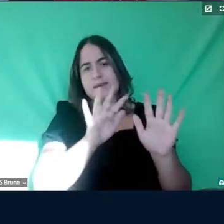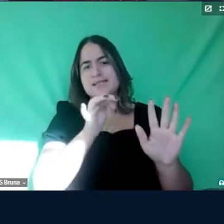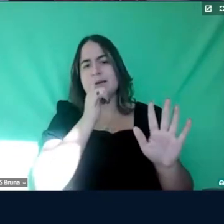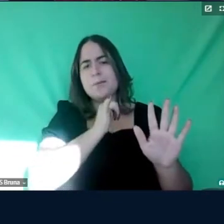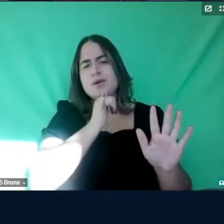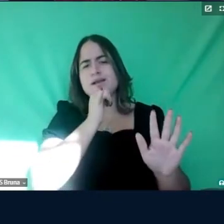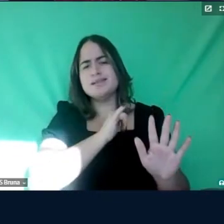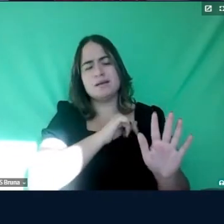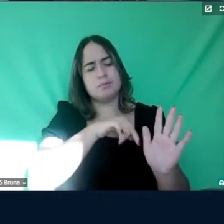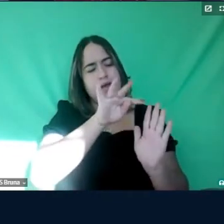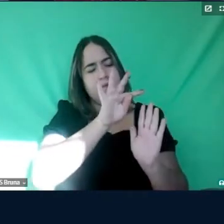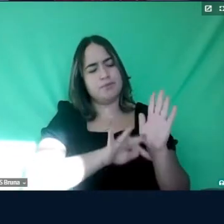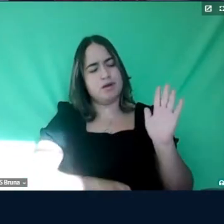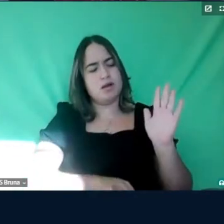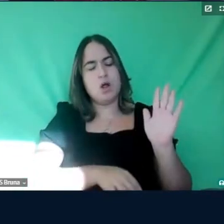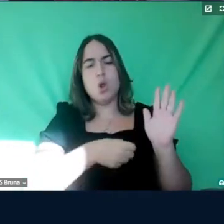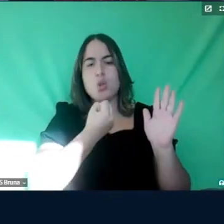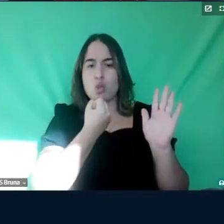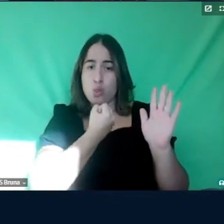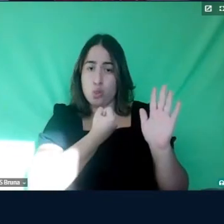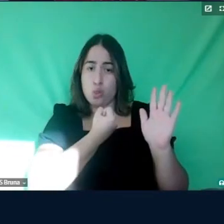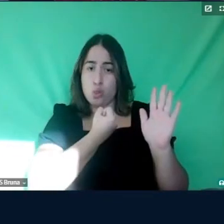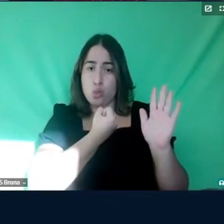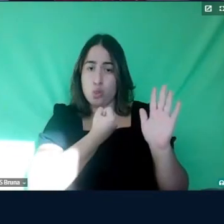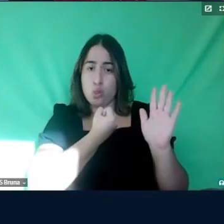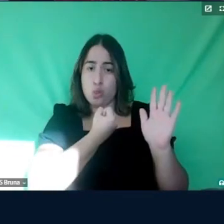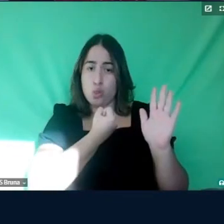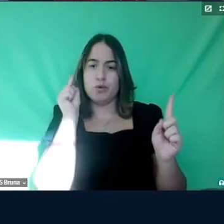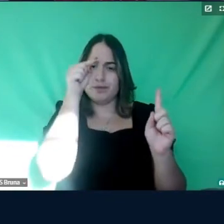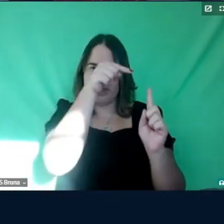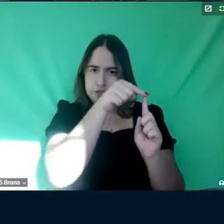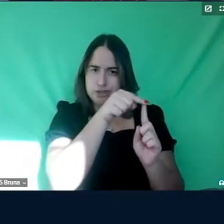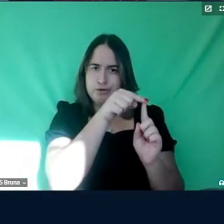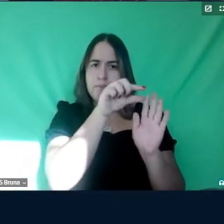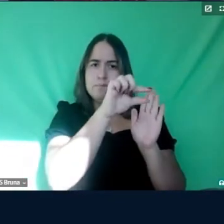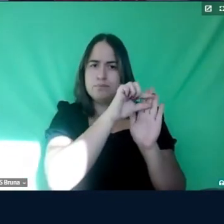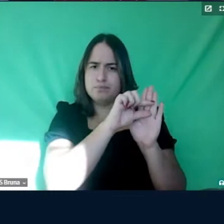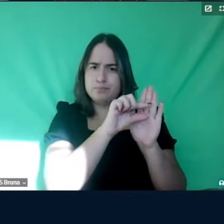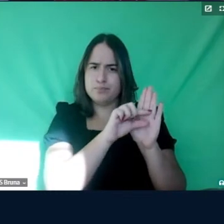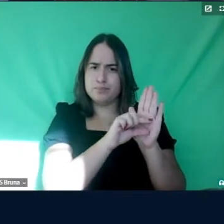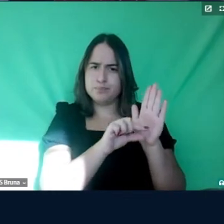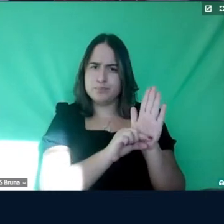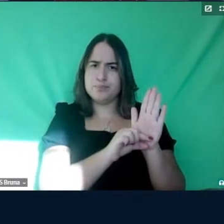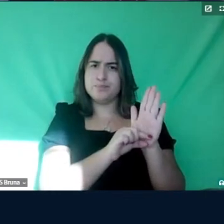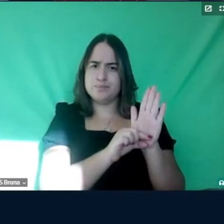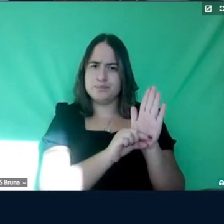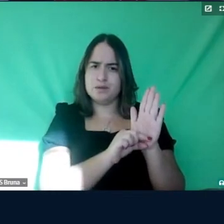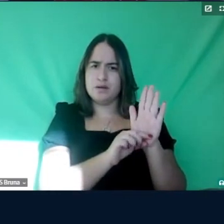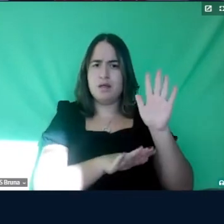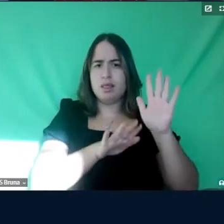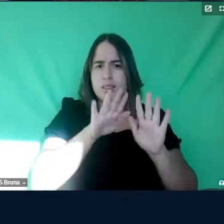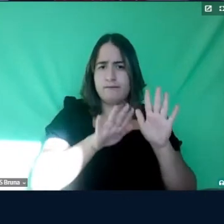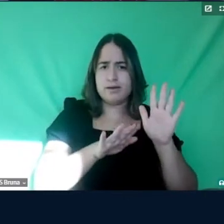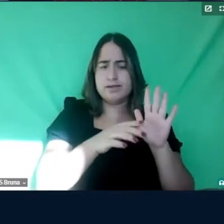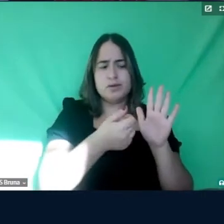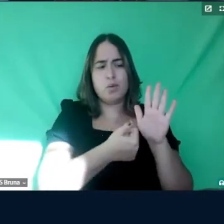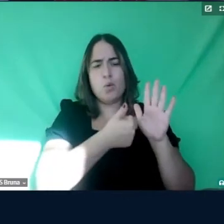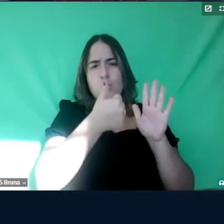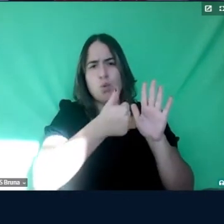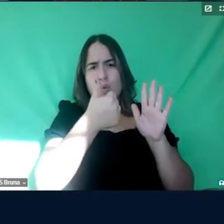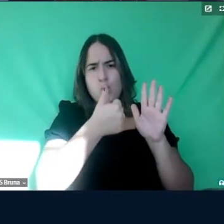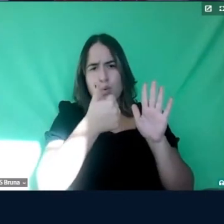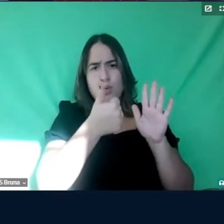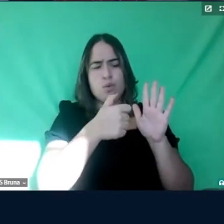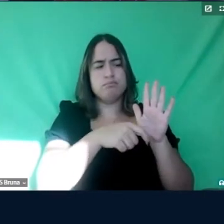né, enumerar os objetivos que você traz numa linha, né, os meus objetivos são, então, talvez colocar um, objetivo